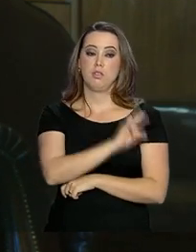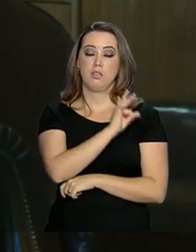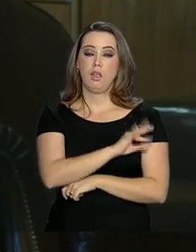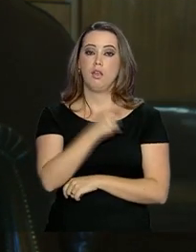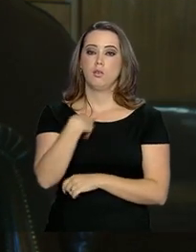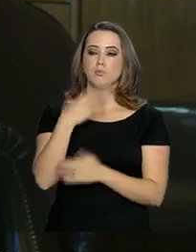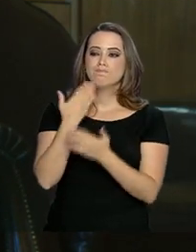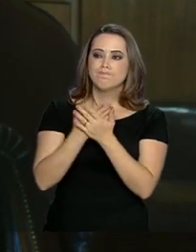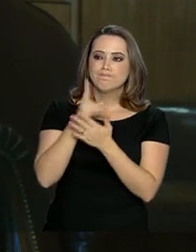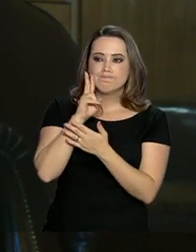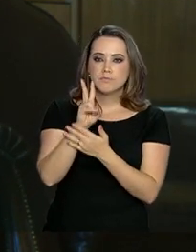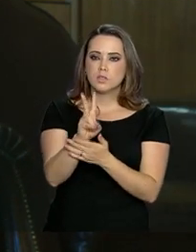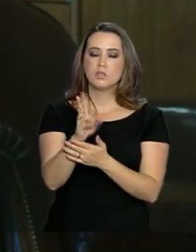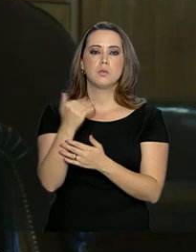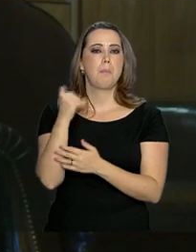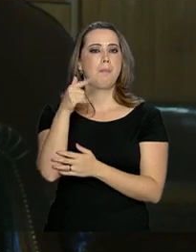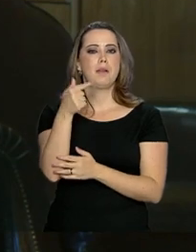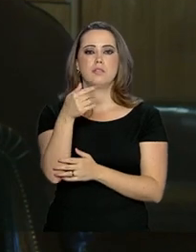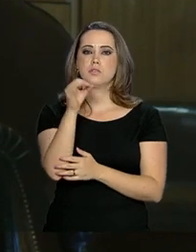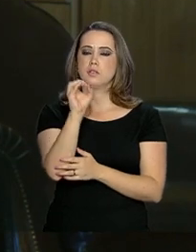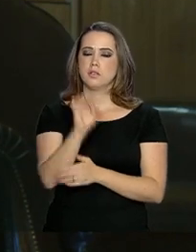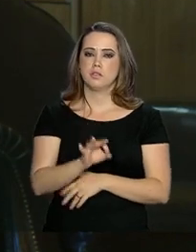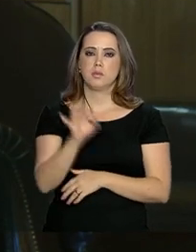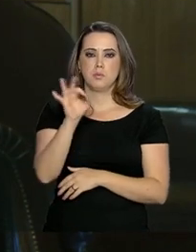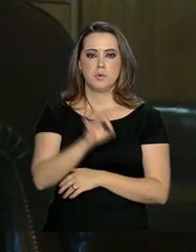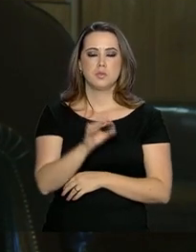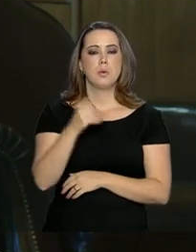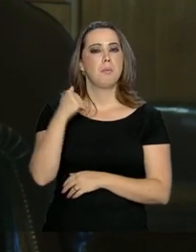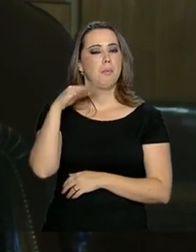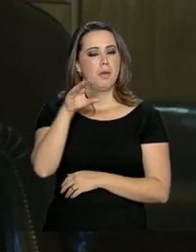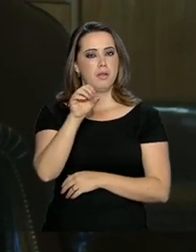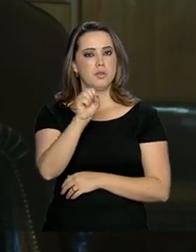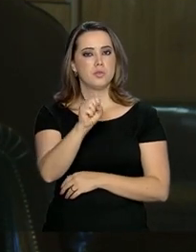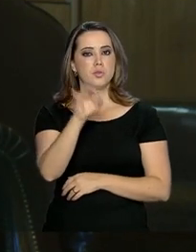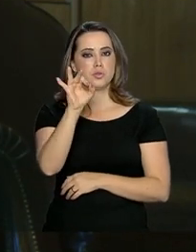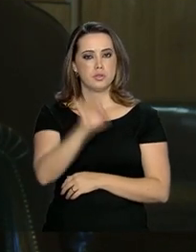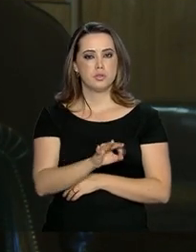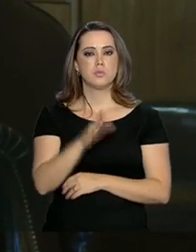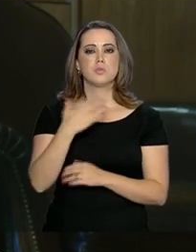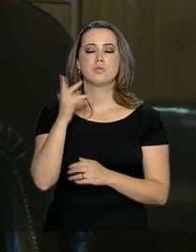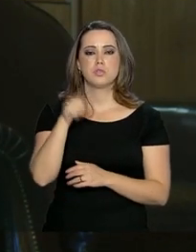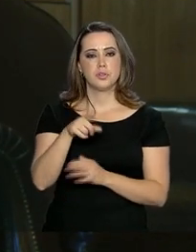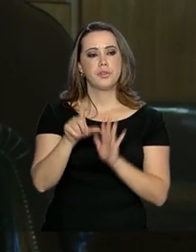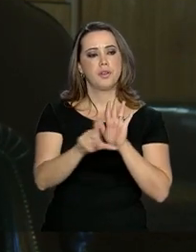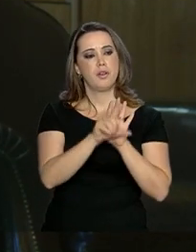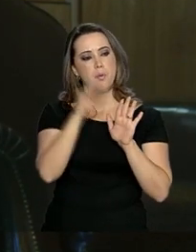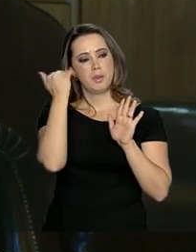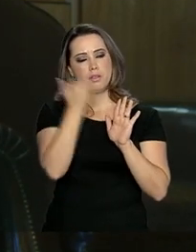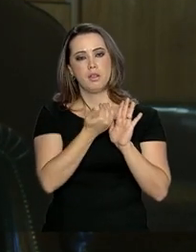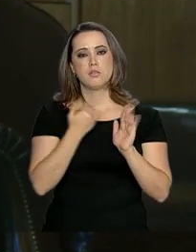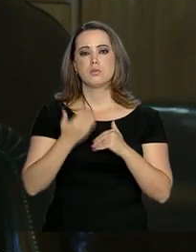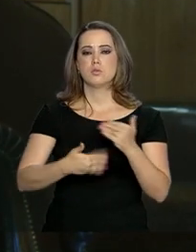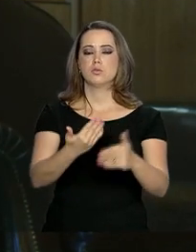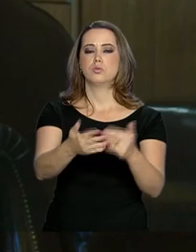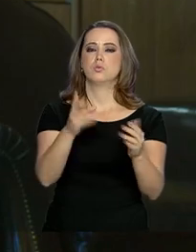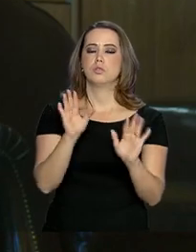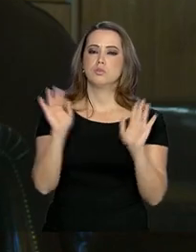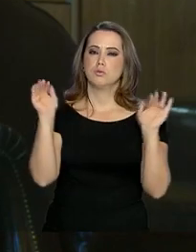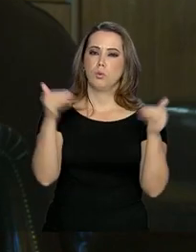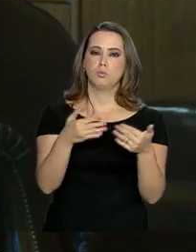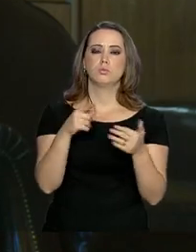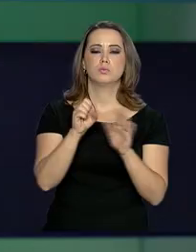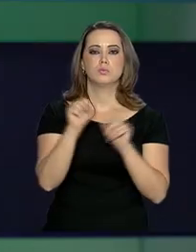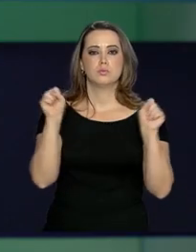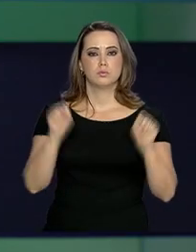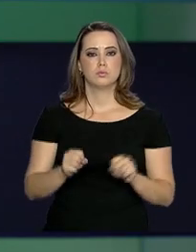avalia aquele processo e mais de 70%, mais de 80% desse processo certamente são legais e vão continuar dentro do